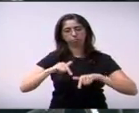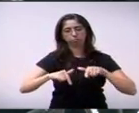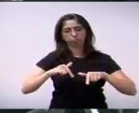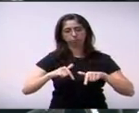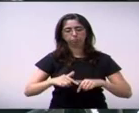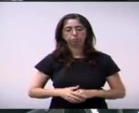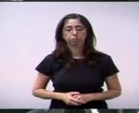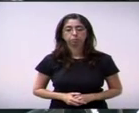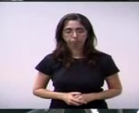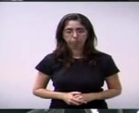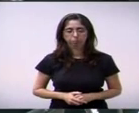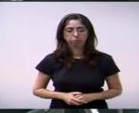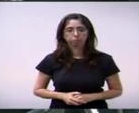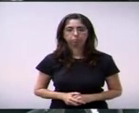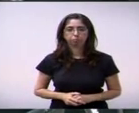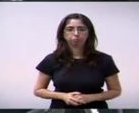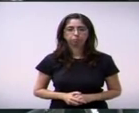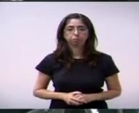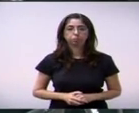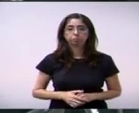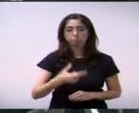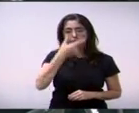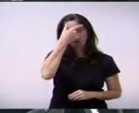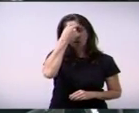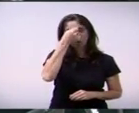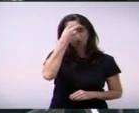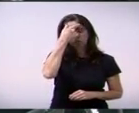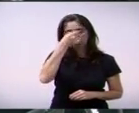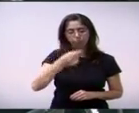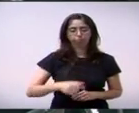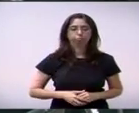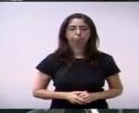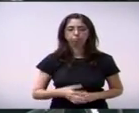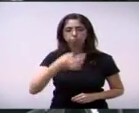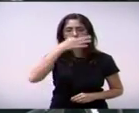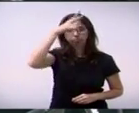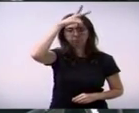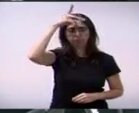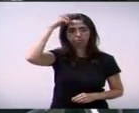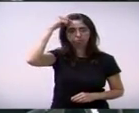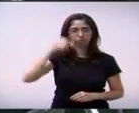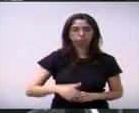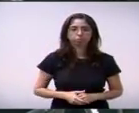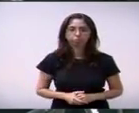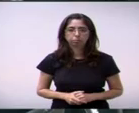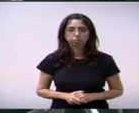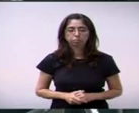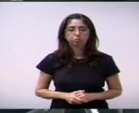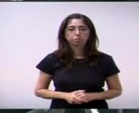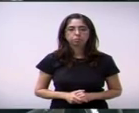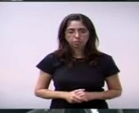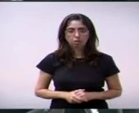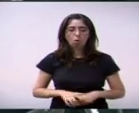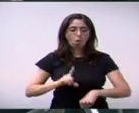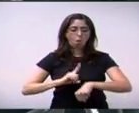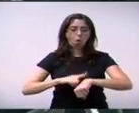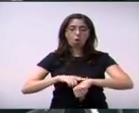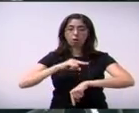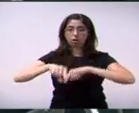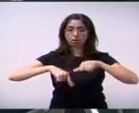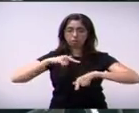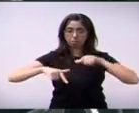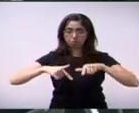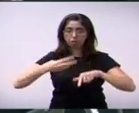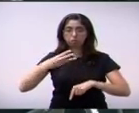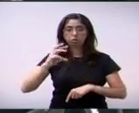200 do vereador Edilson Rodrigues sugere ao executivo a redução da jornada de trabalho